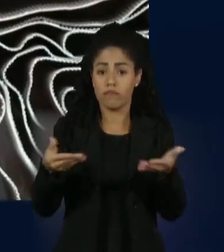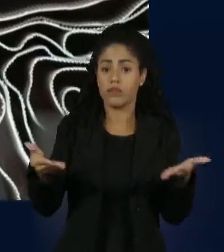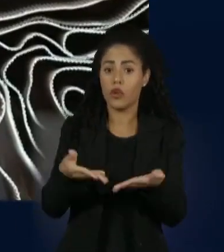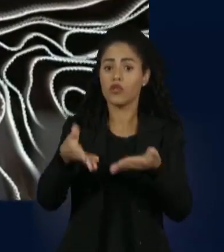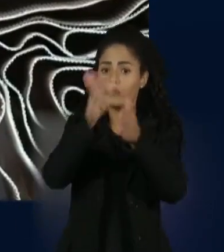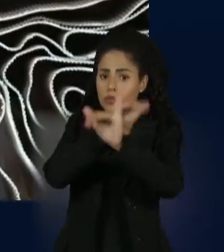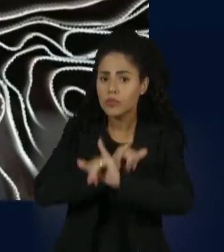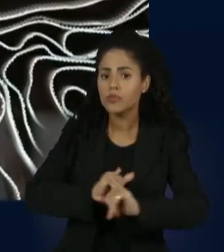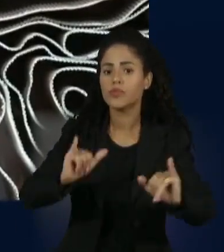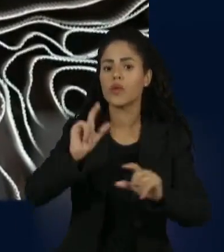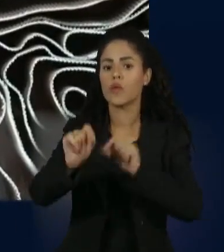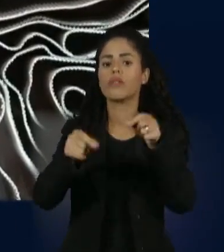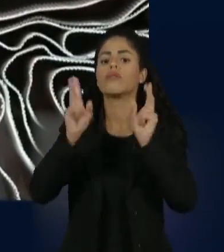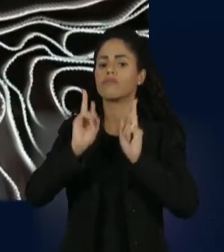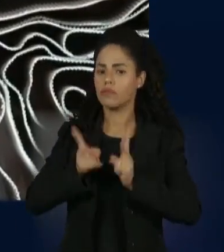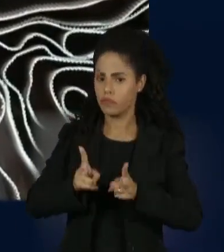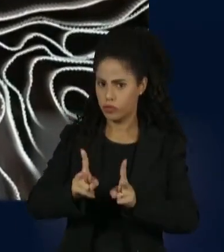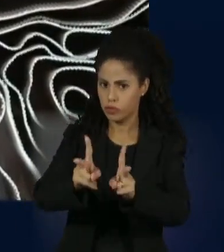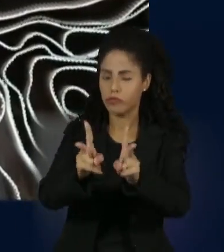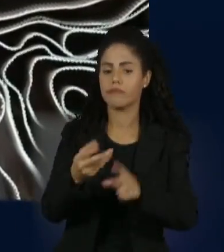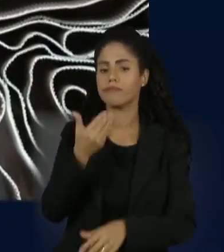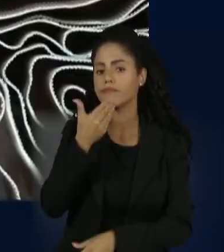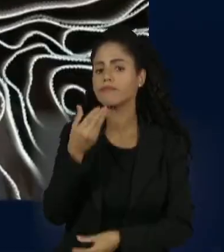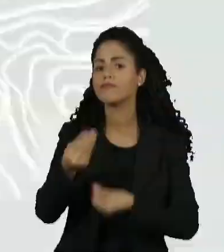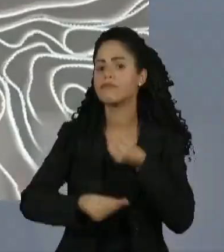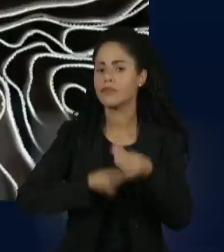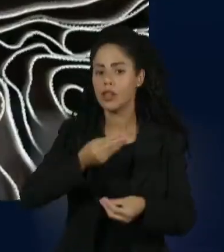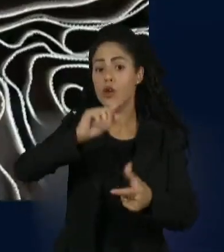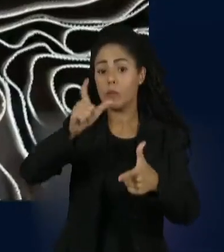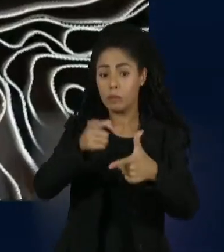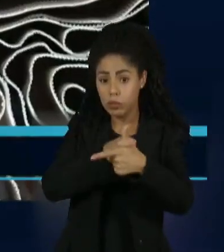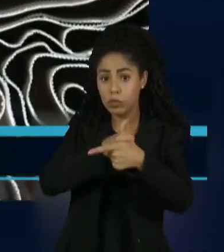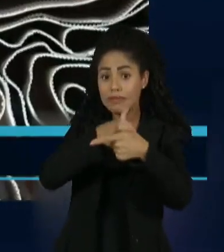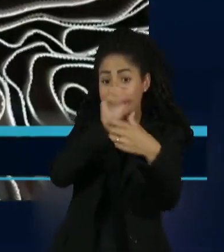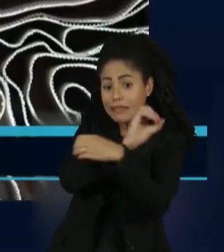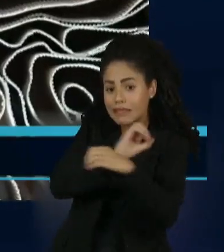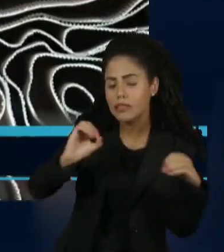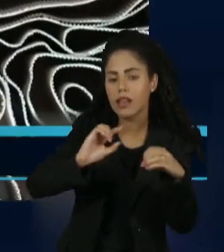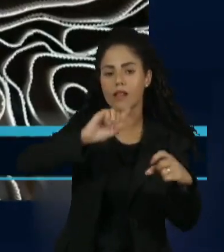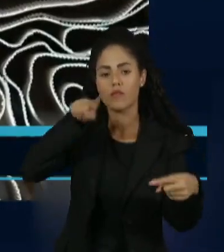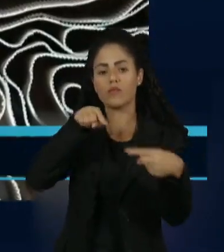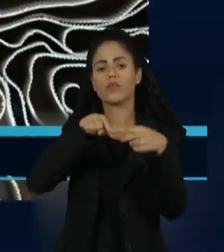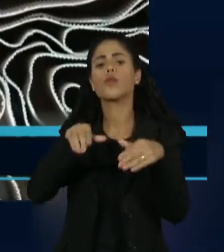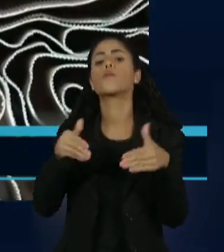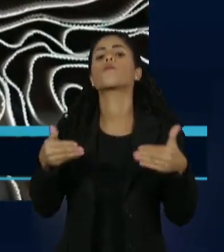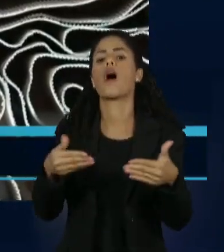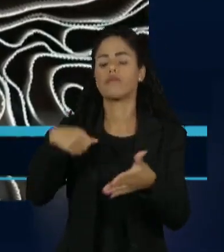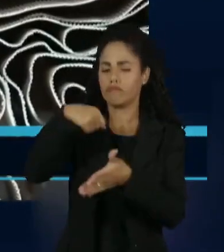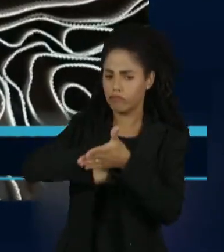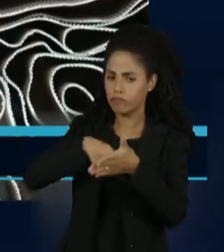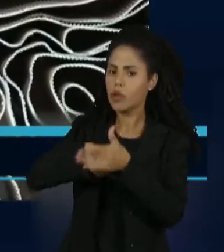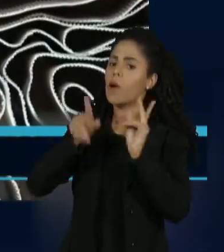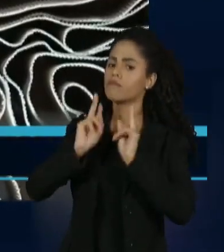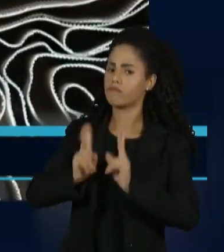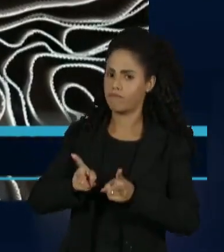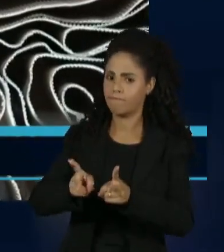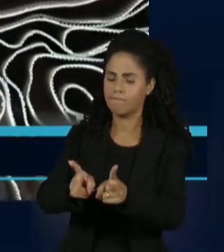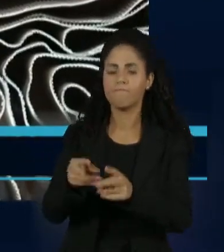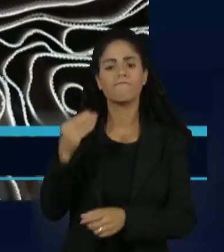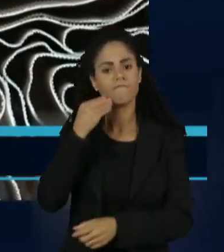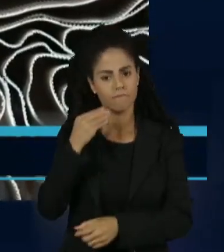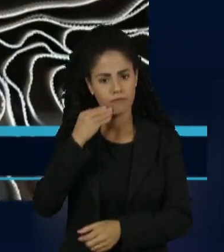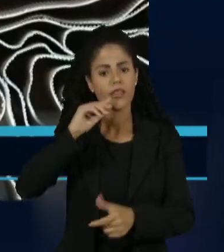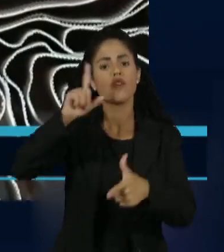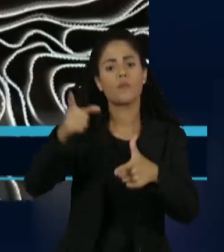que vai continuar perseguindo o déficit zero. O nosso foco é continuar trabalhando incansavelmente para